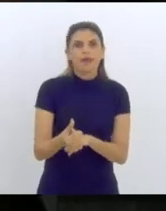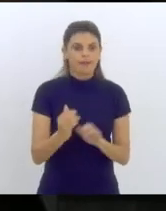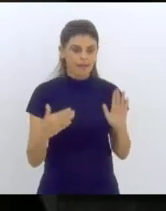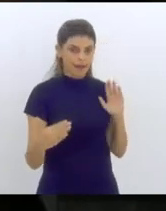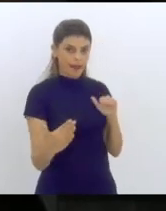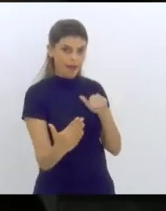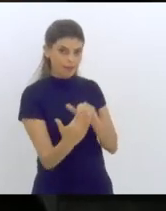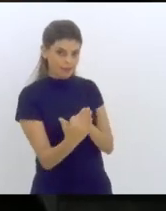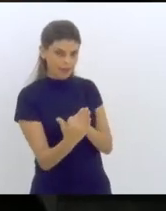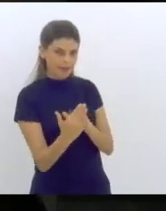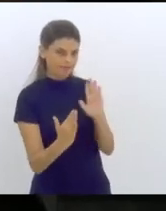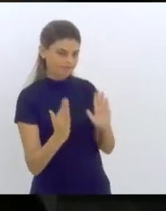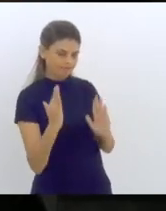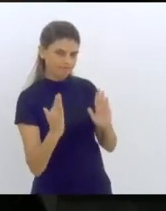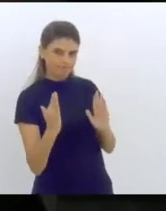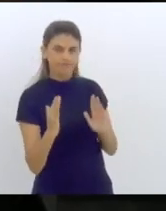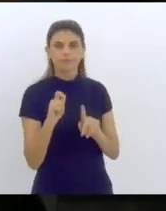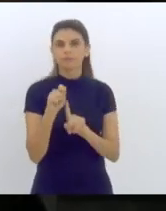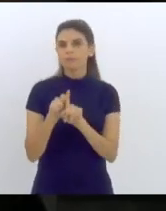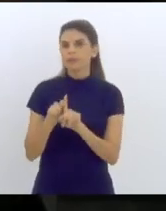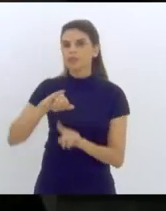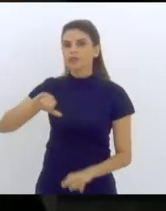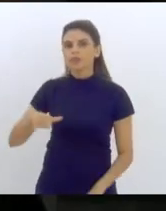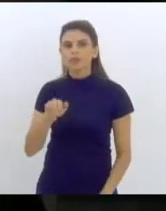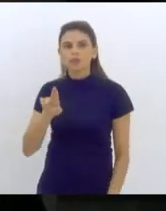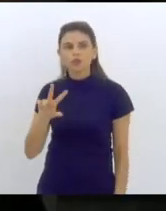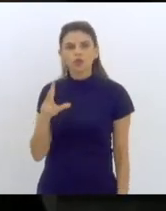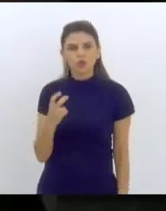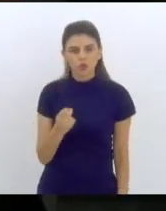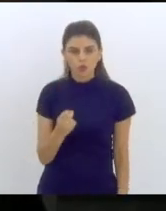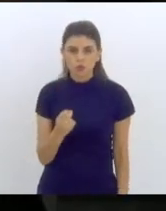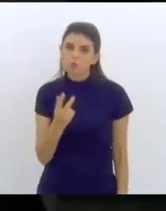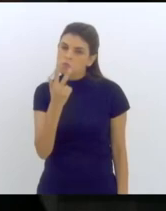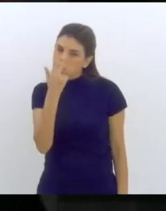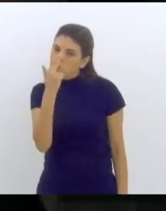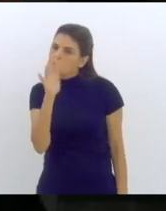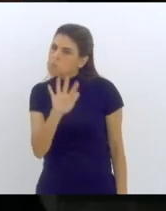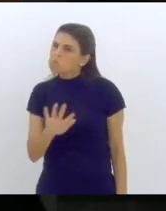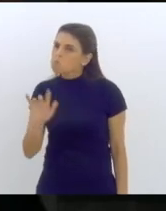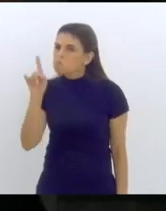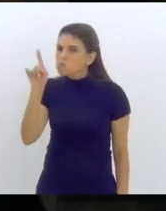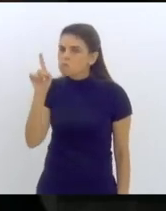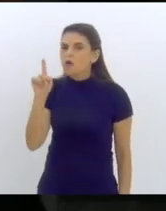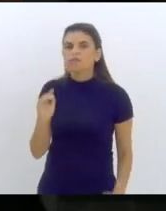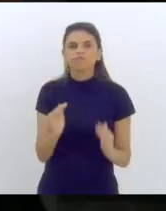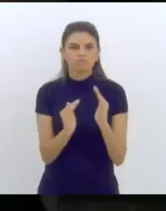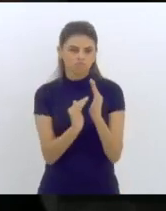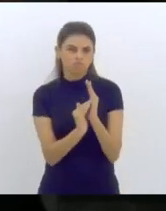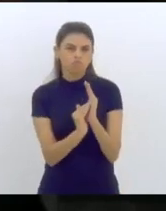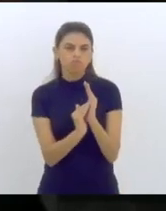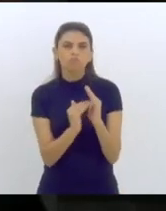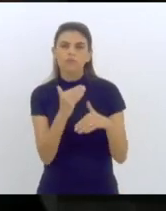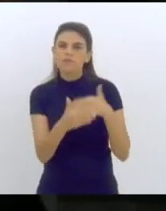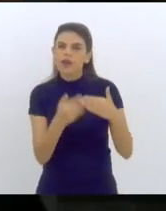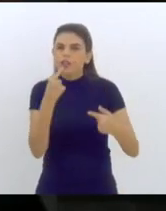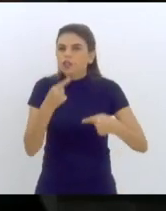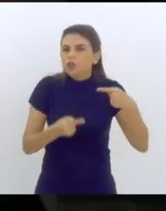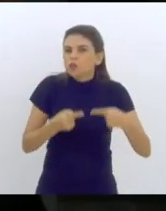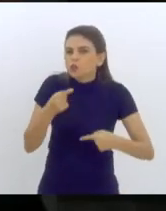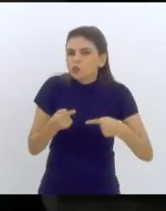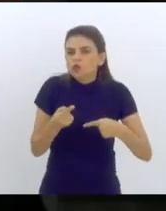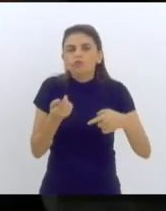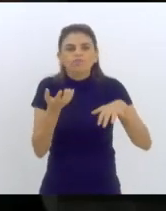acho eu que o Congresso Nacional estará discutindo com toda